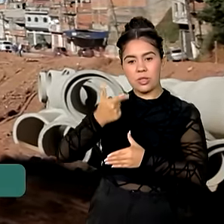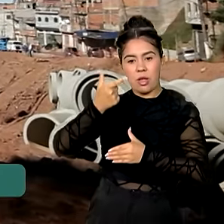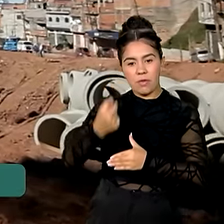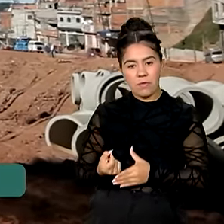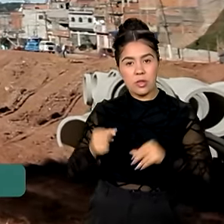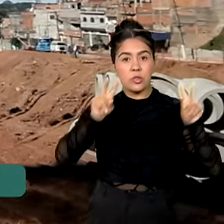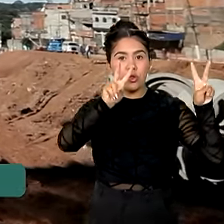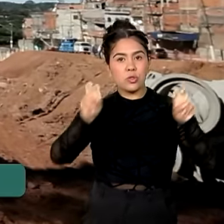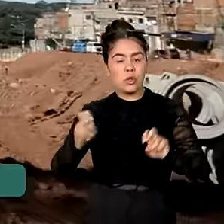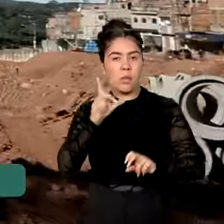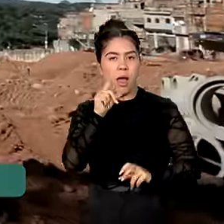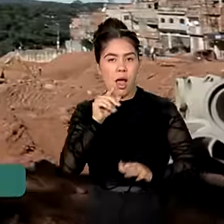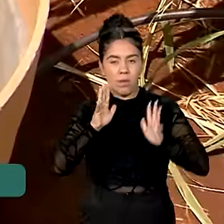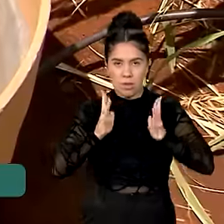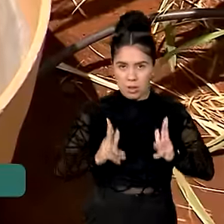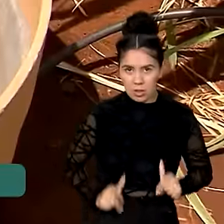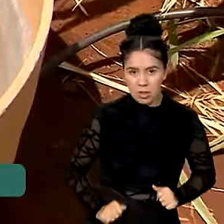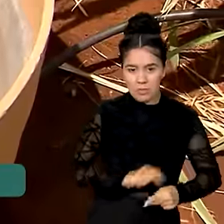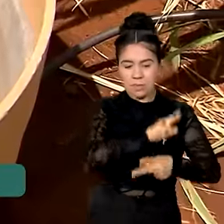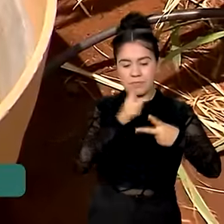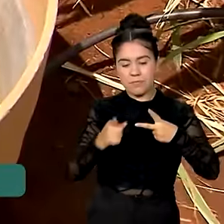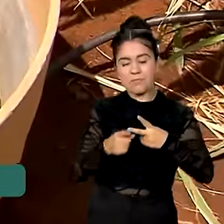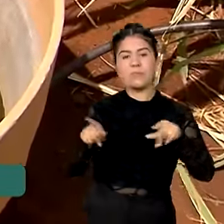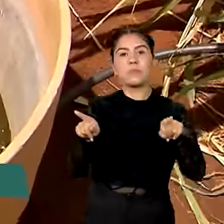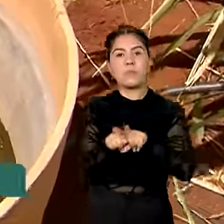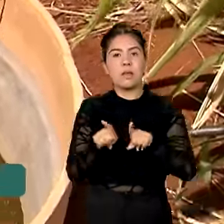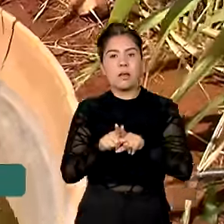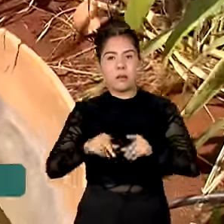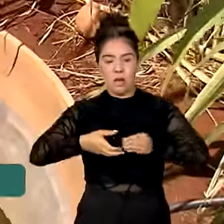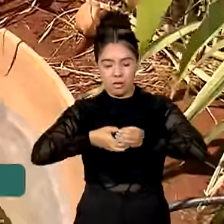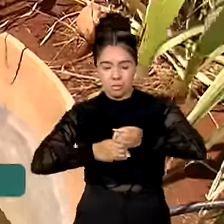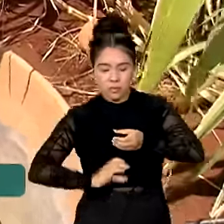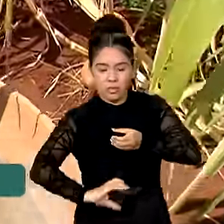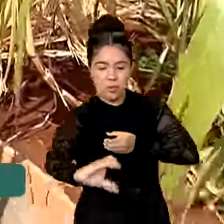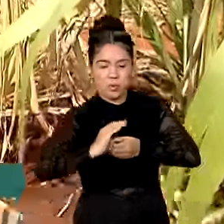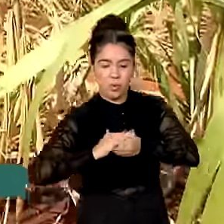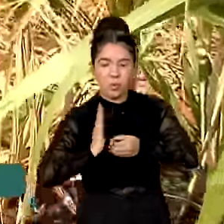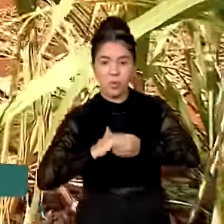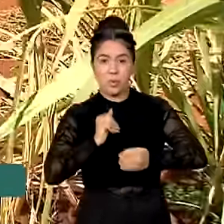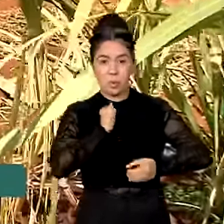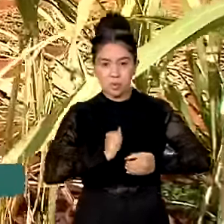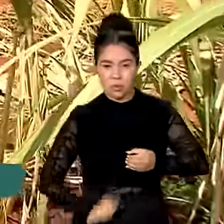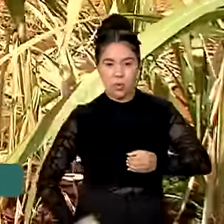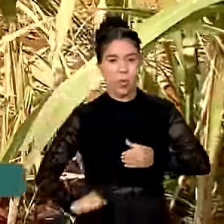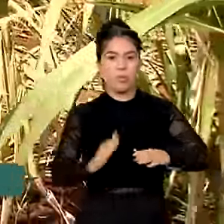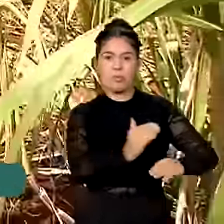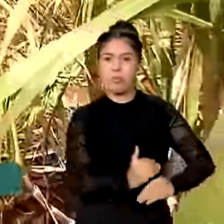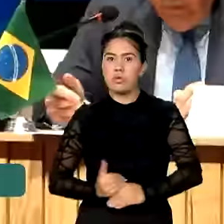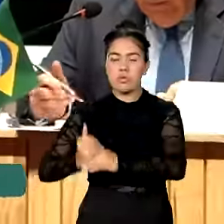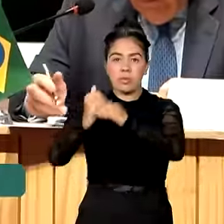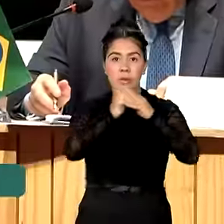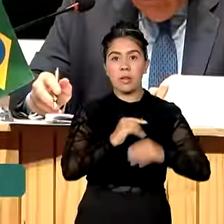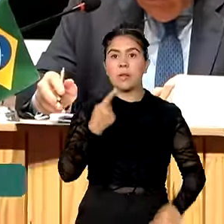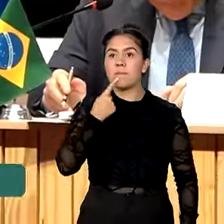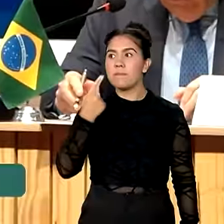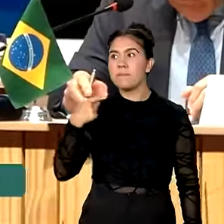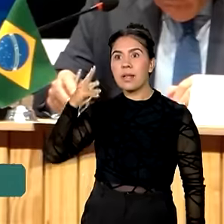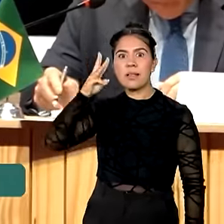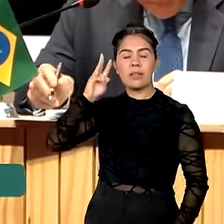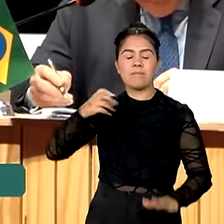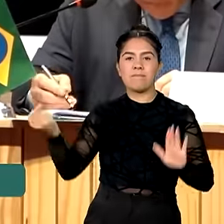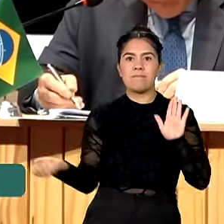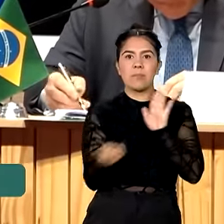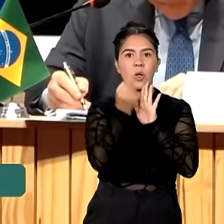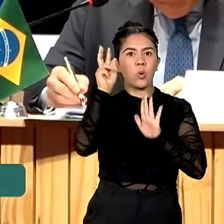serviços de água potável e saneamento, além do acesso universal. Nessa terça, um momento histórico no encontro. Pela primeira